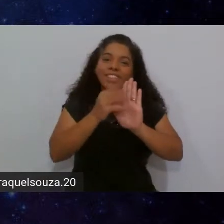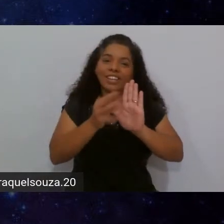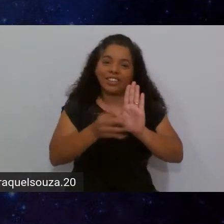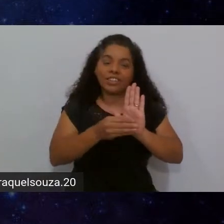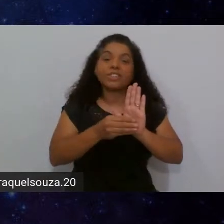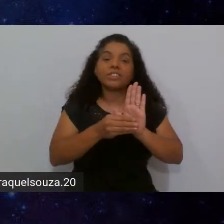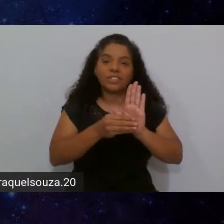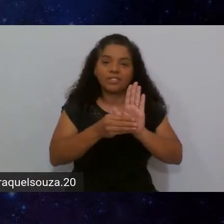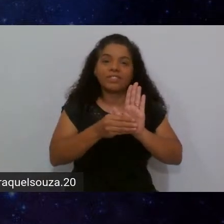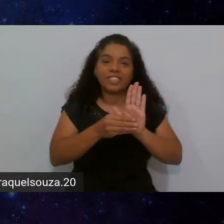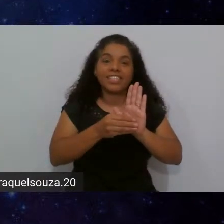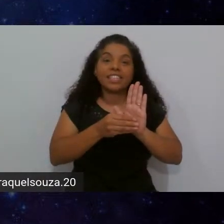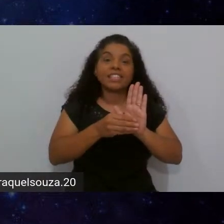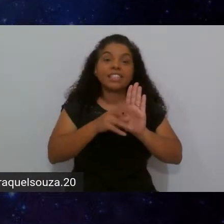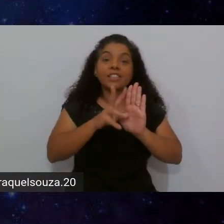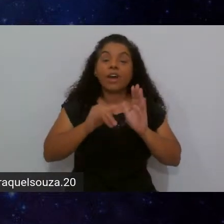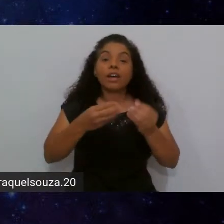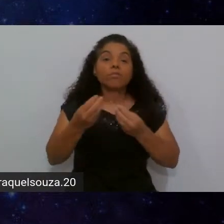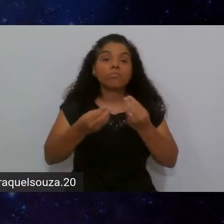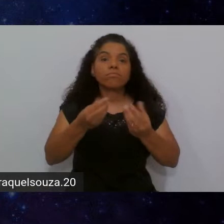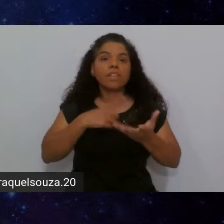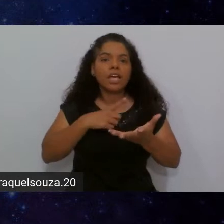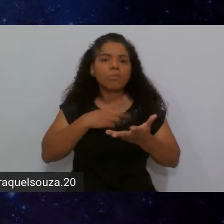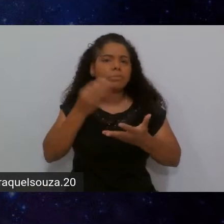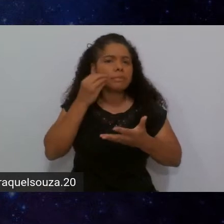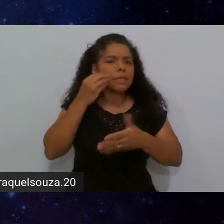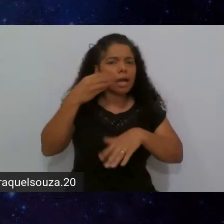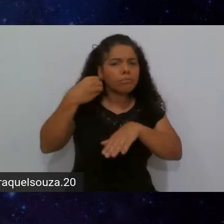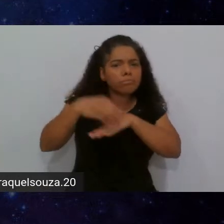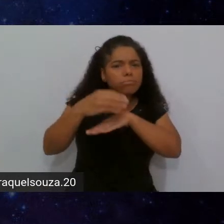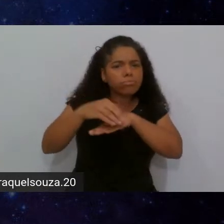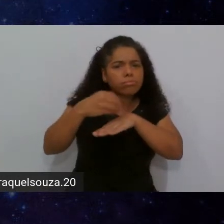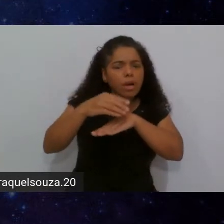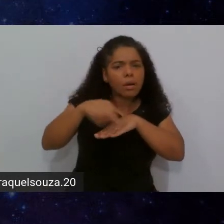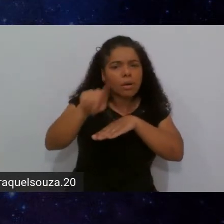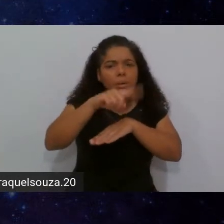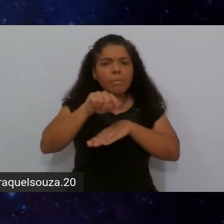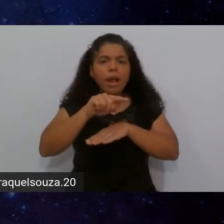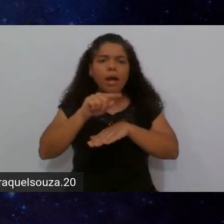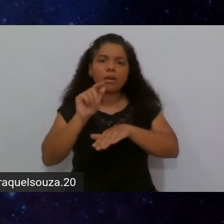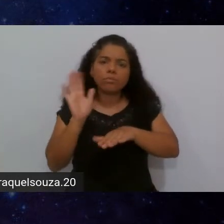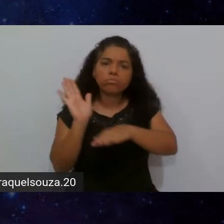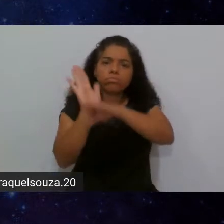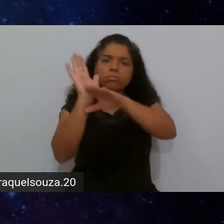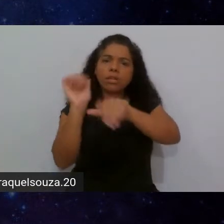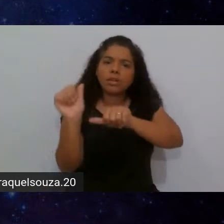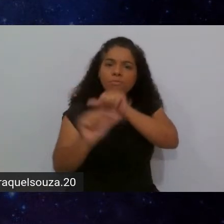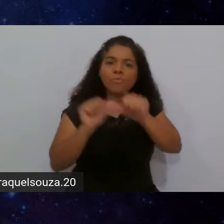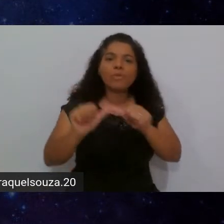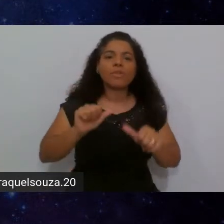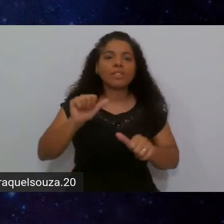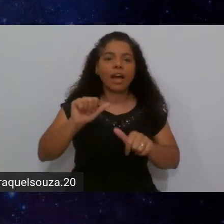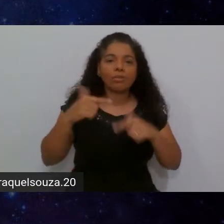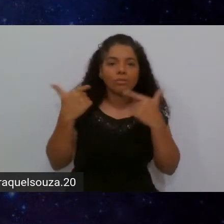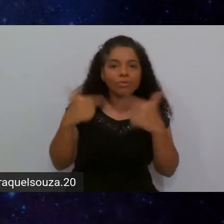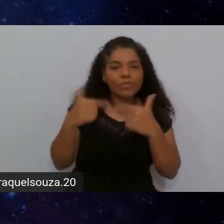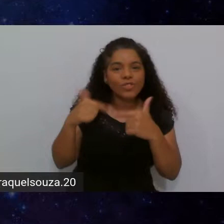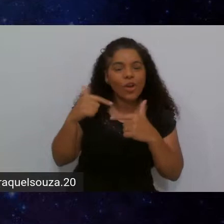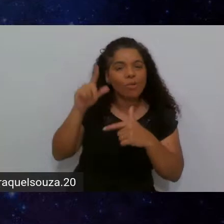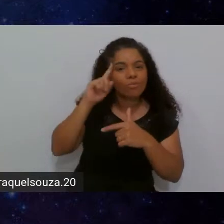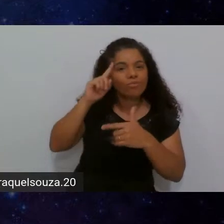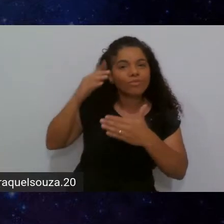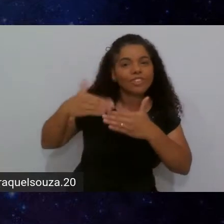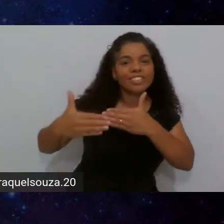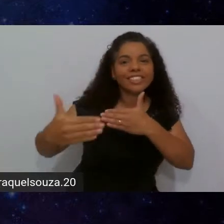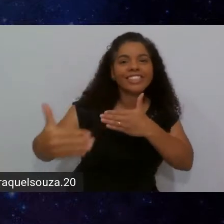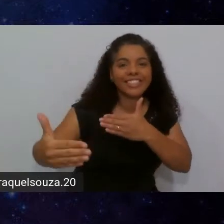de alguma forma aqui, tentar trazer uma mudança para o seu dia a dia, né? Durante ainda